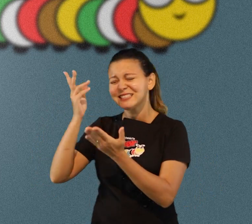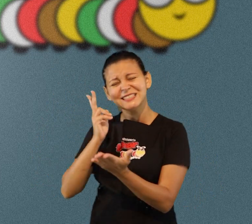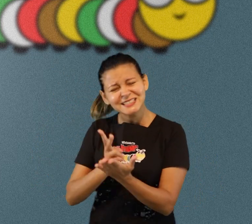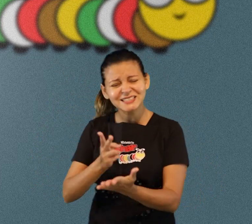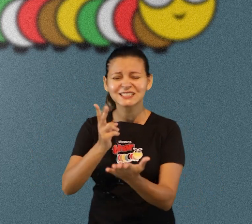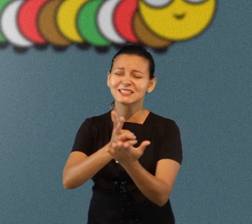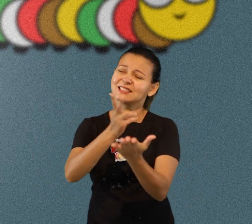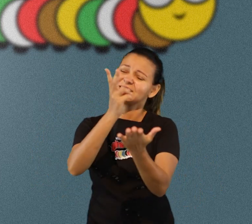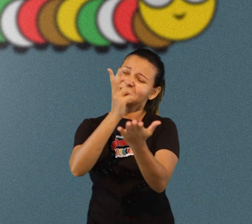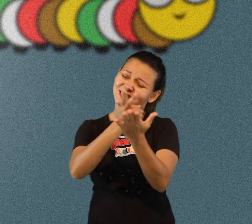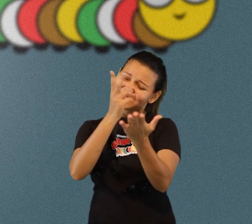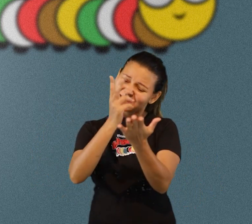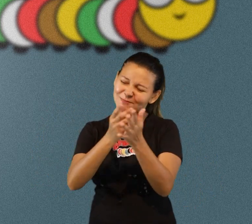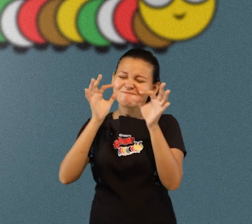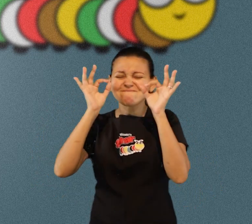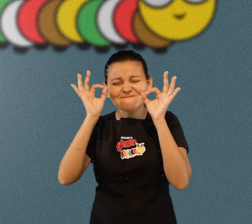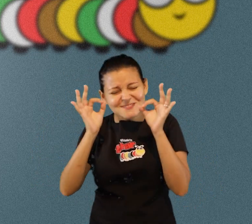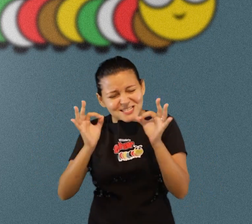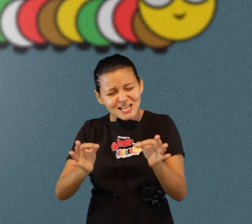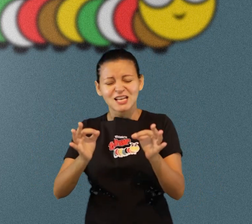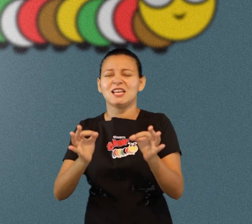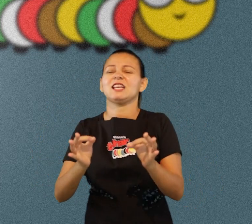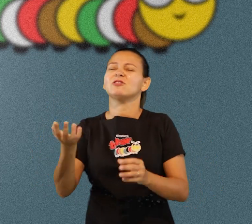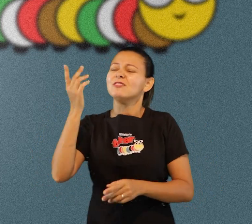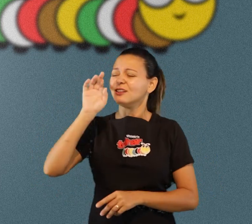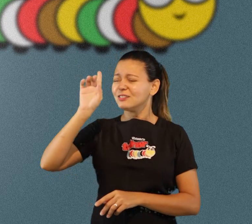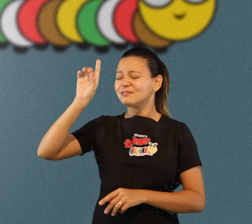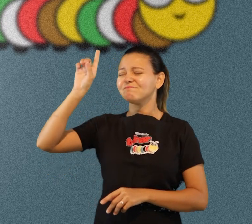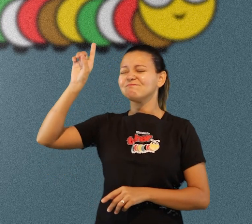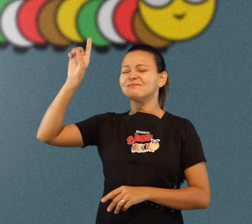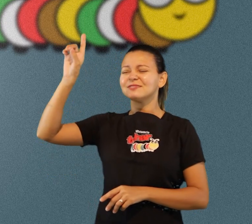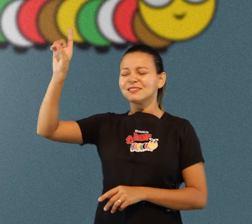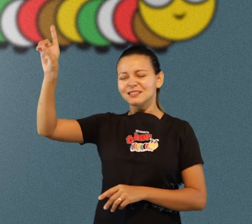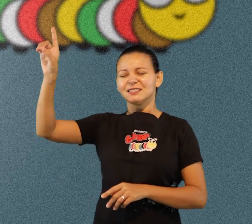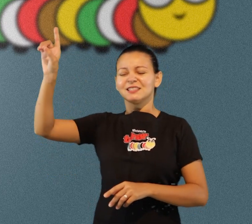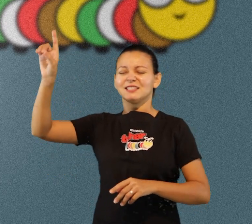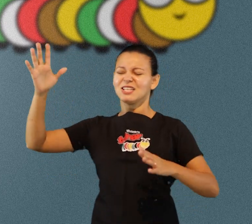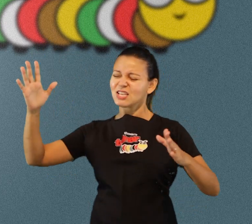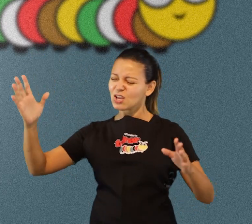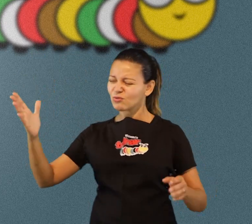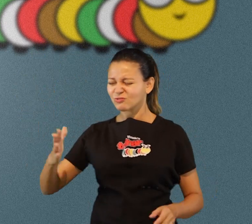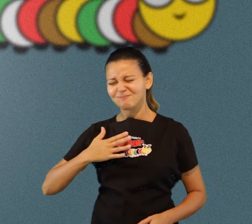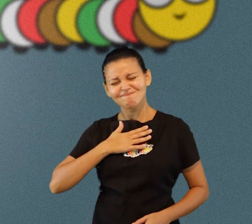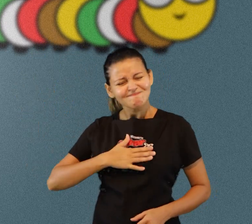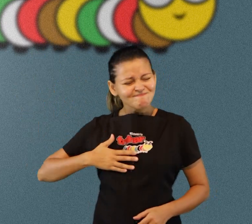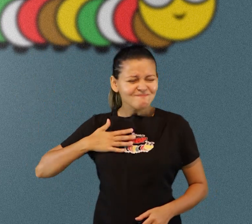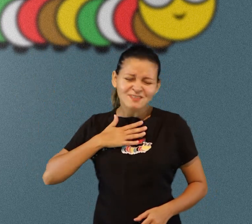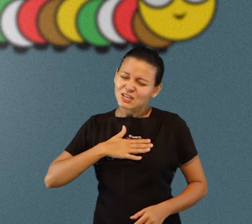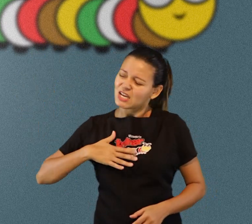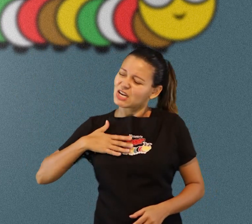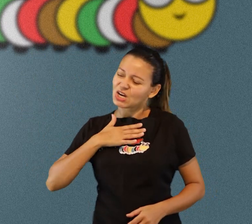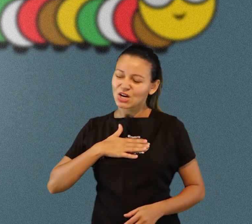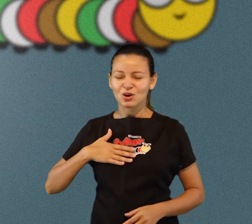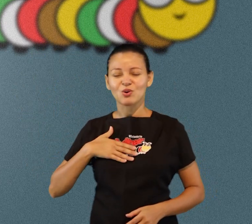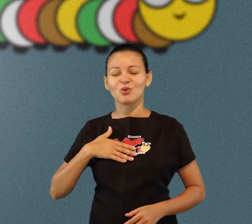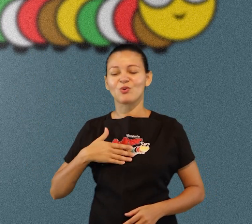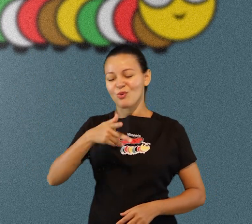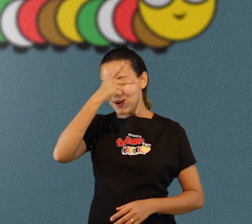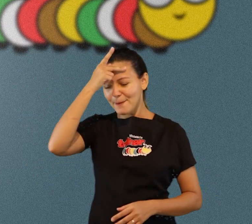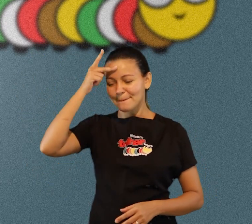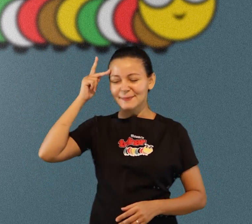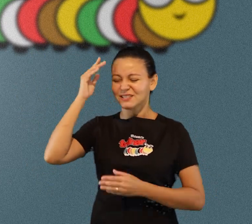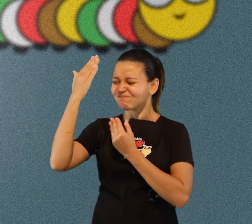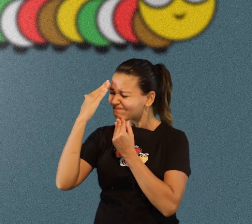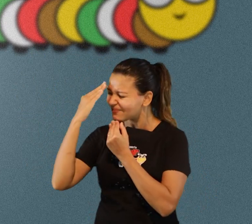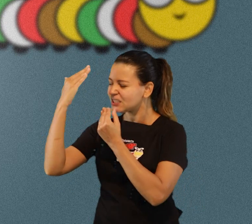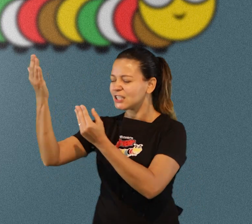ensinou que eu devo agradecer ao Senhor porque com certeza aquele que agradece